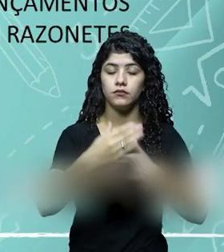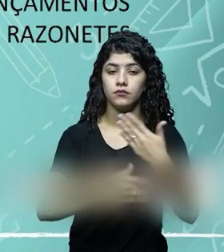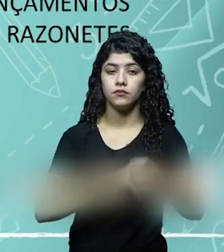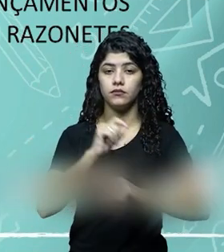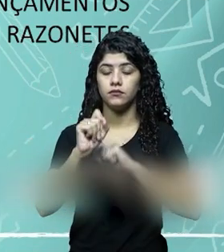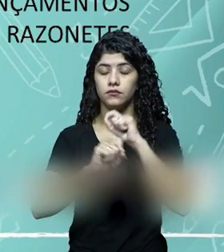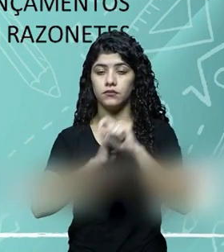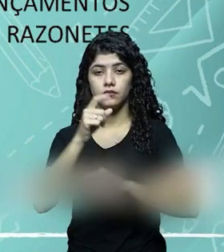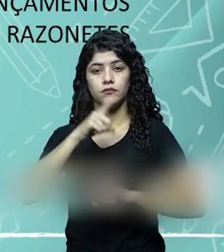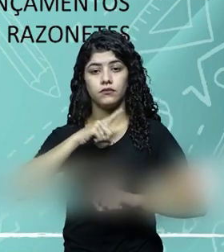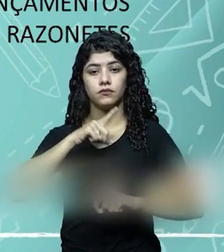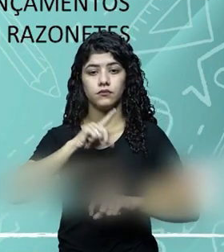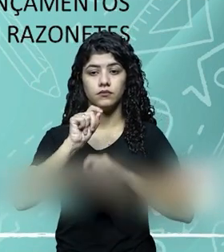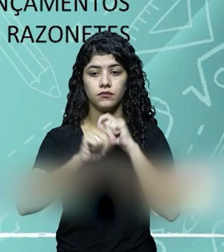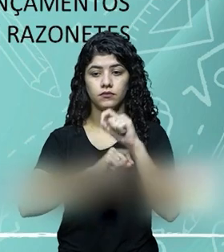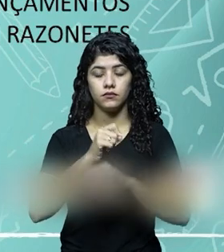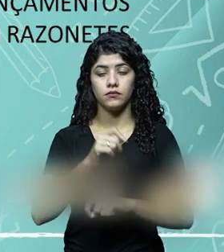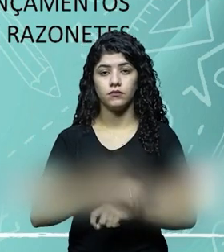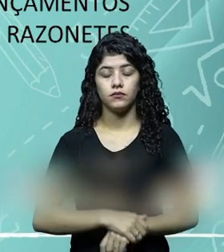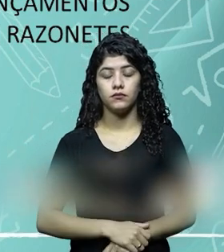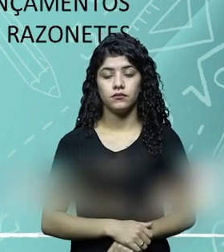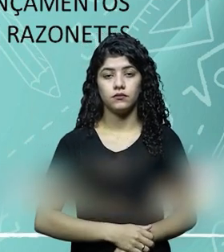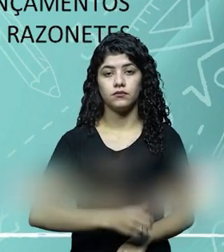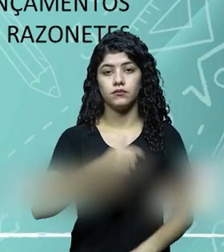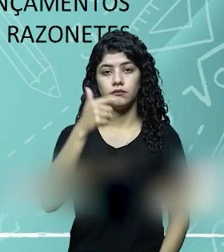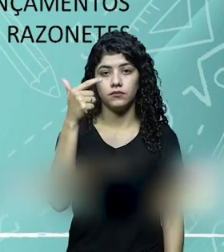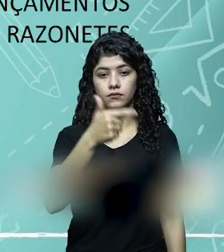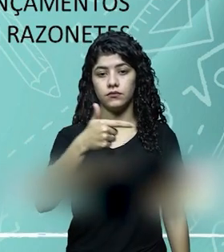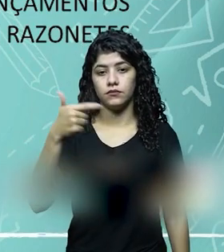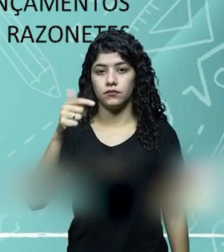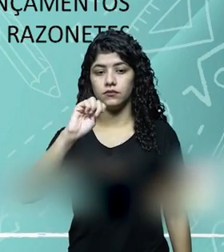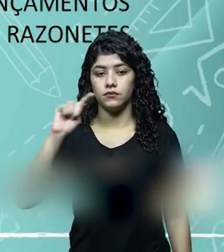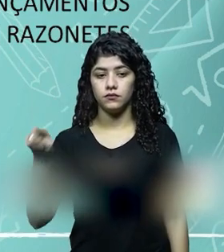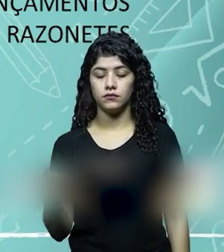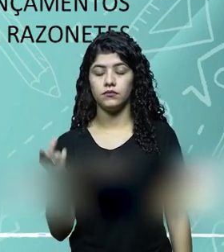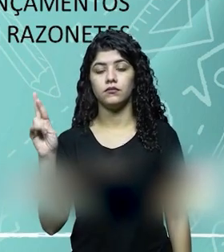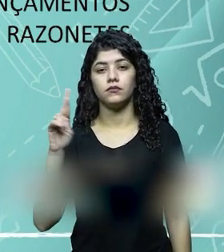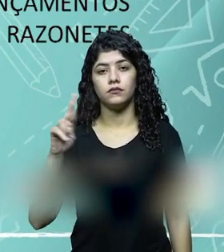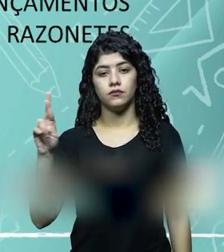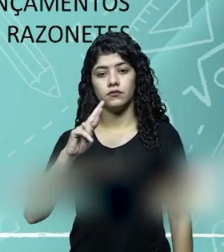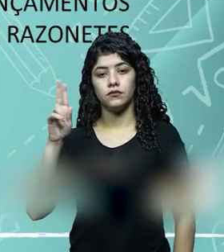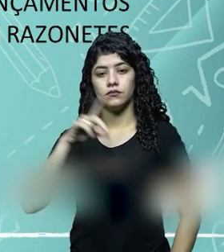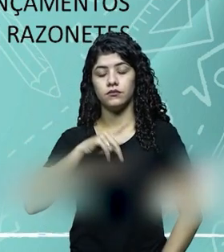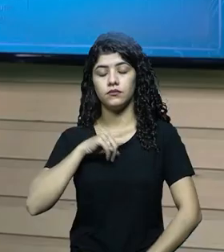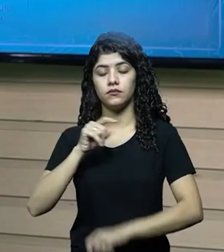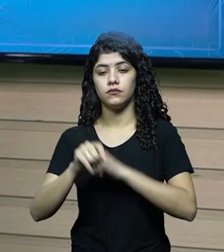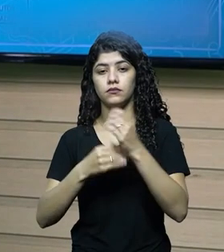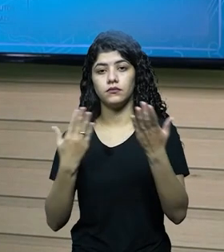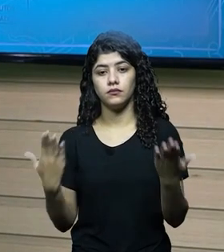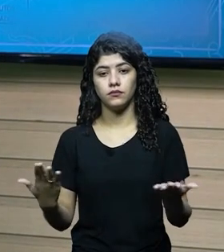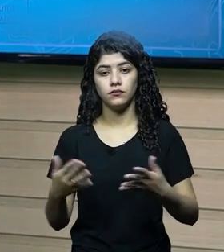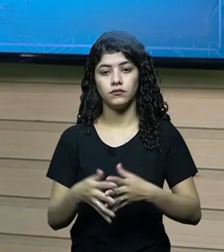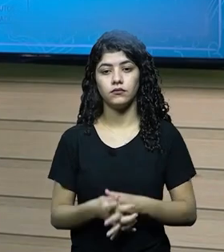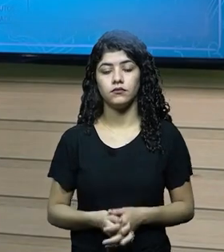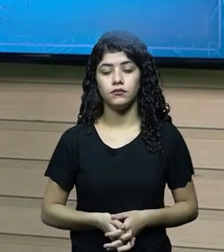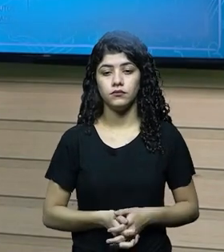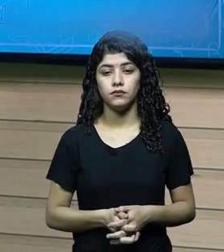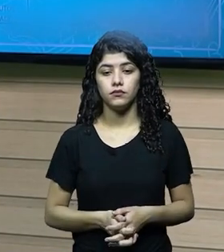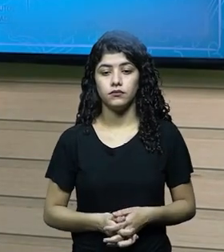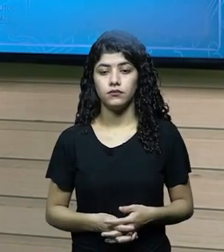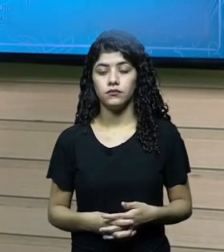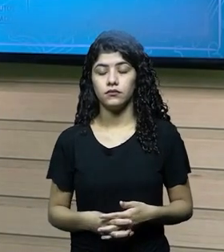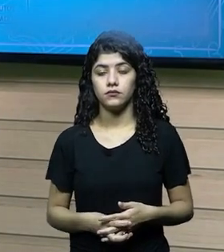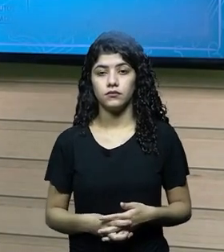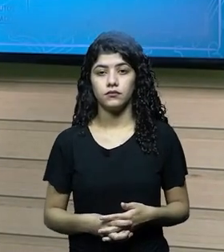venda, elas custaram 22 mil reais, então agora eu tenho o quê? Eu tenho um lançamento,